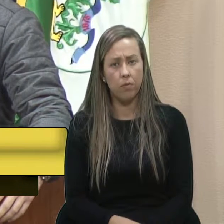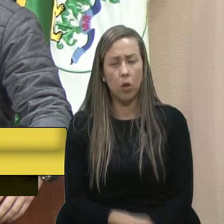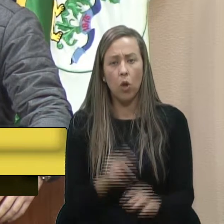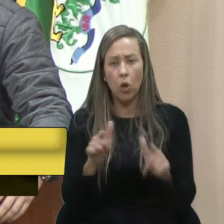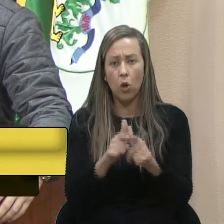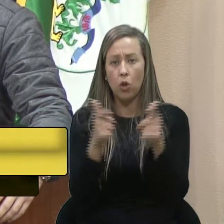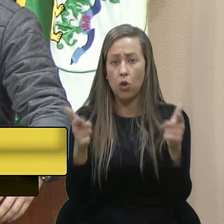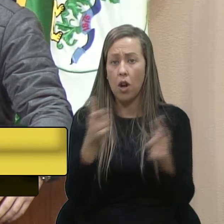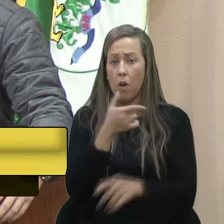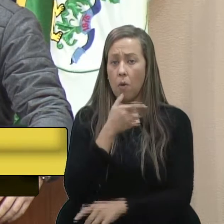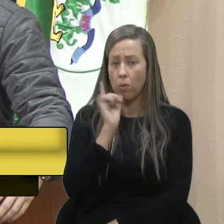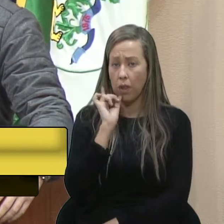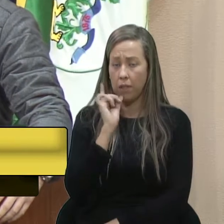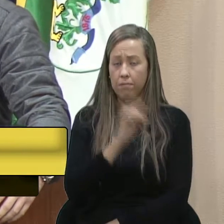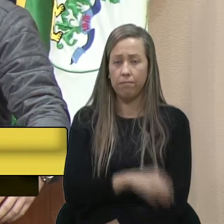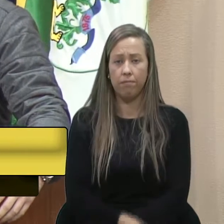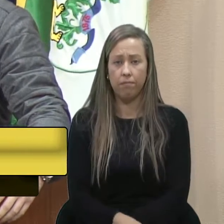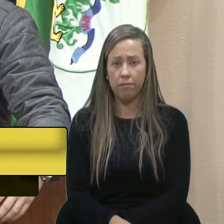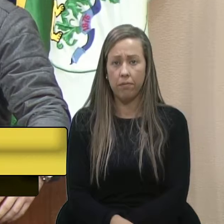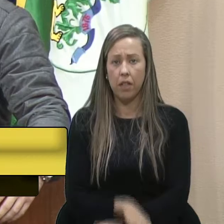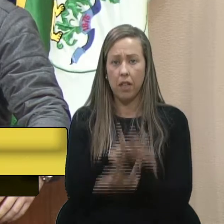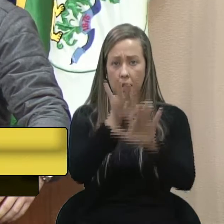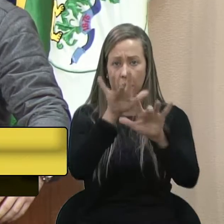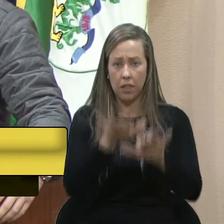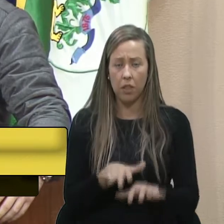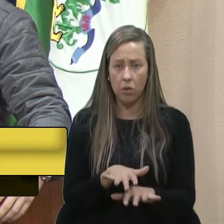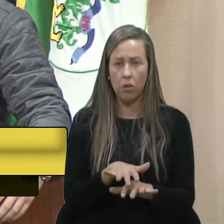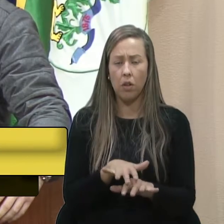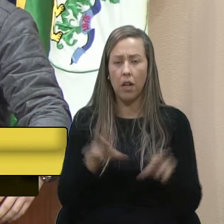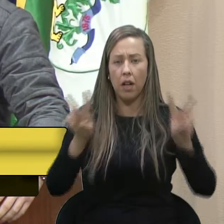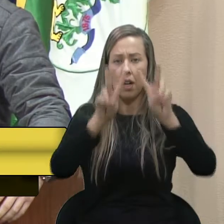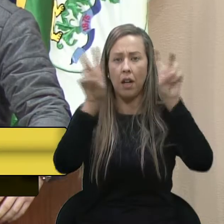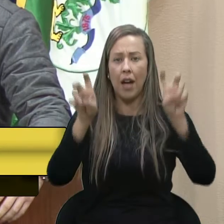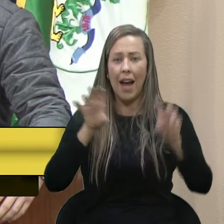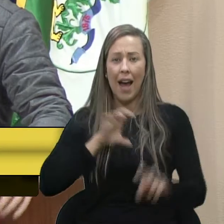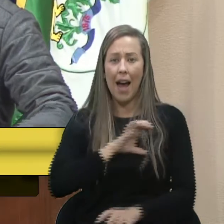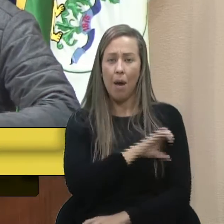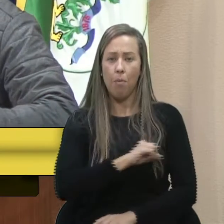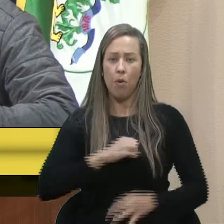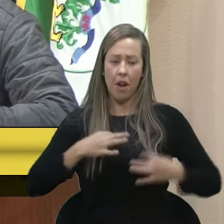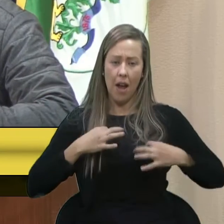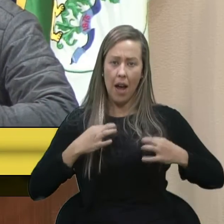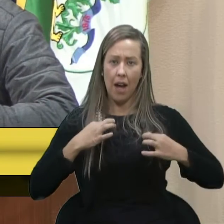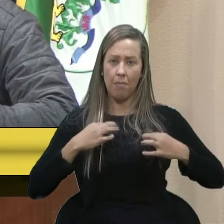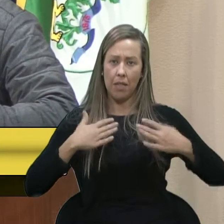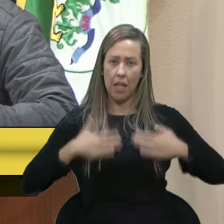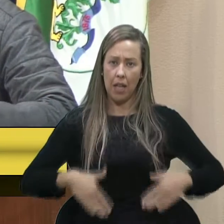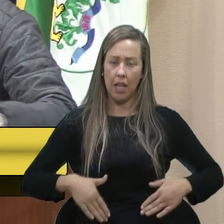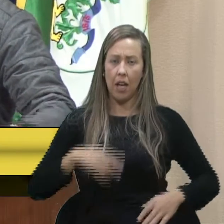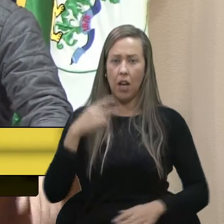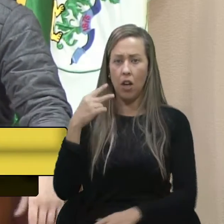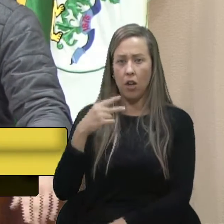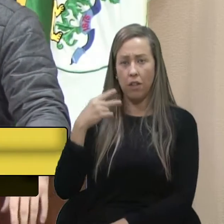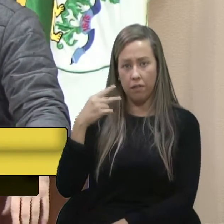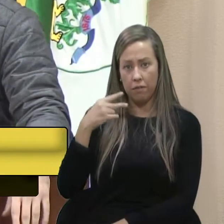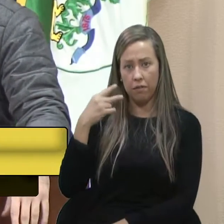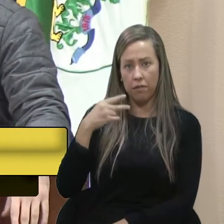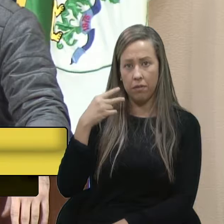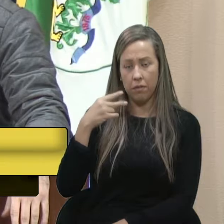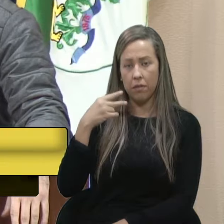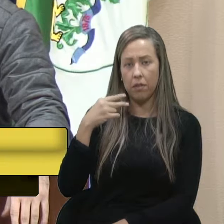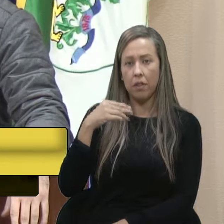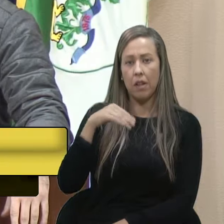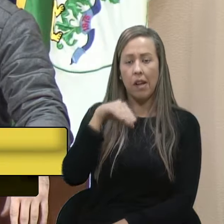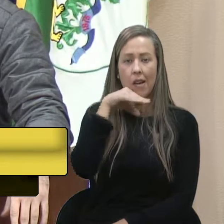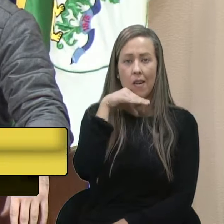jornal de ontem, escrito com o intitulado Amor à Camiseta. Vereador Alexandre Bortoluz, Bortola PP,